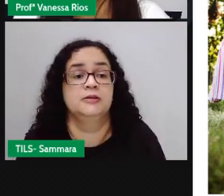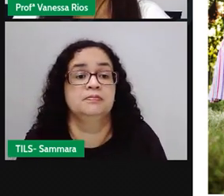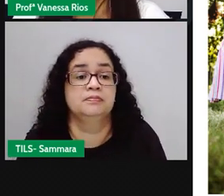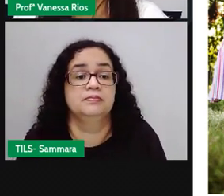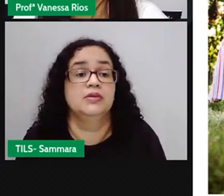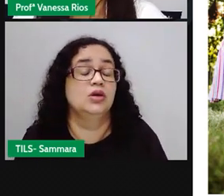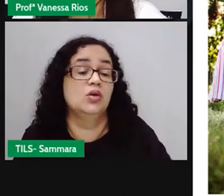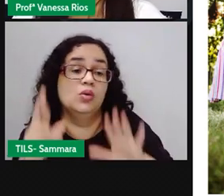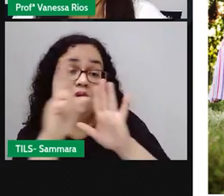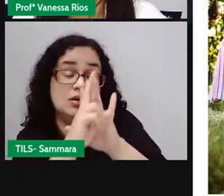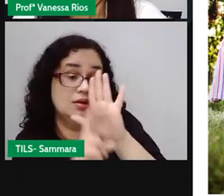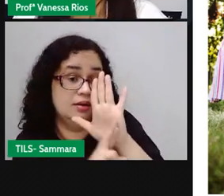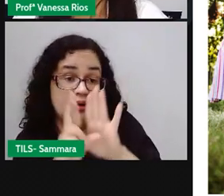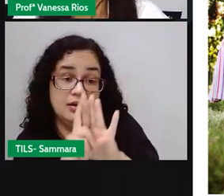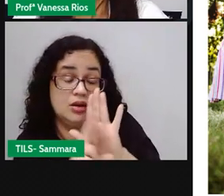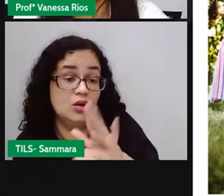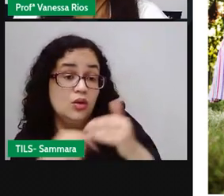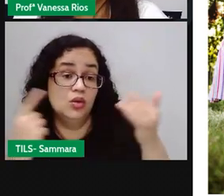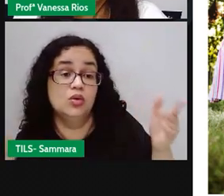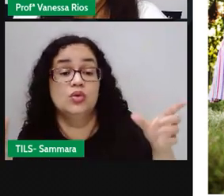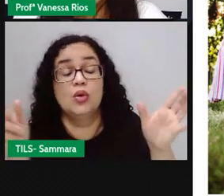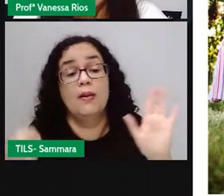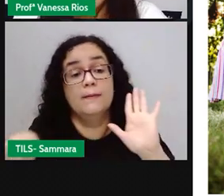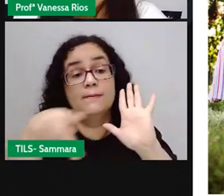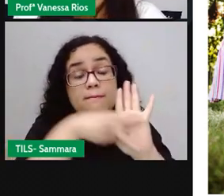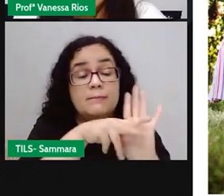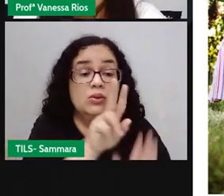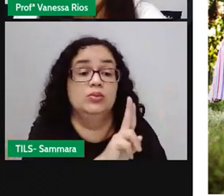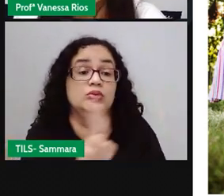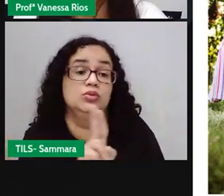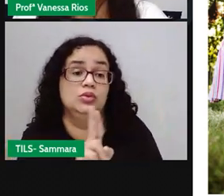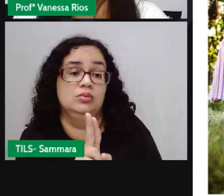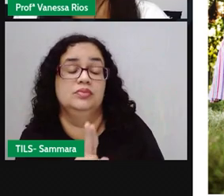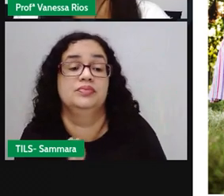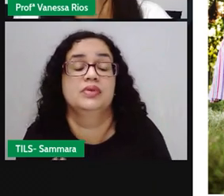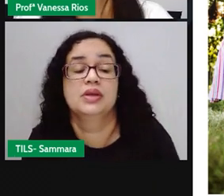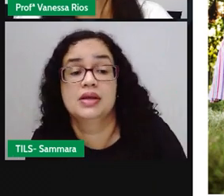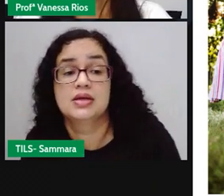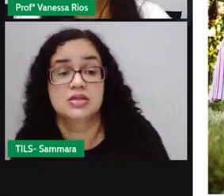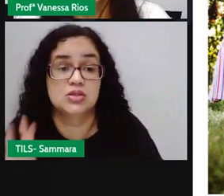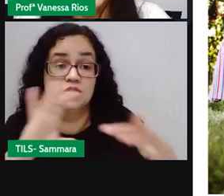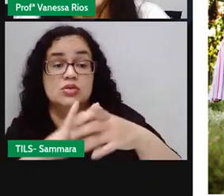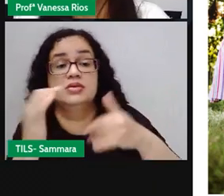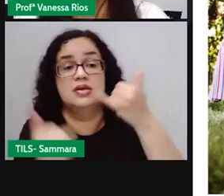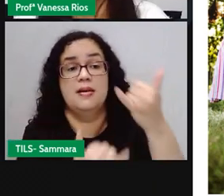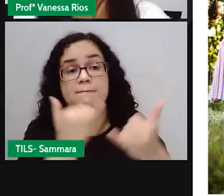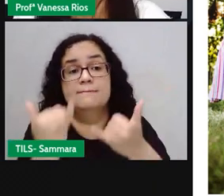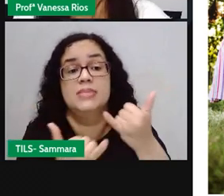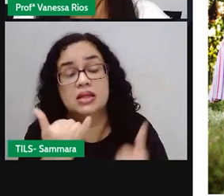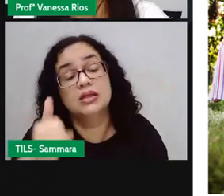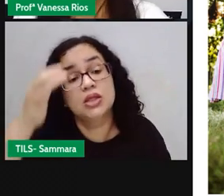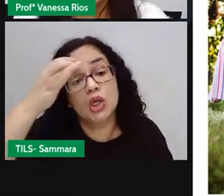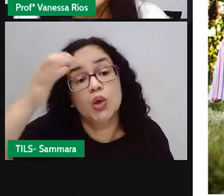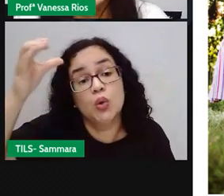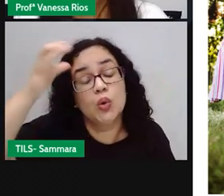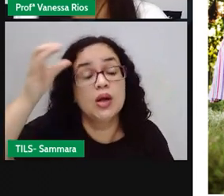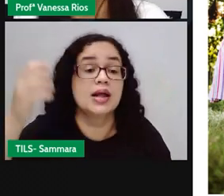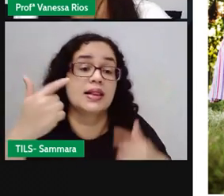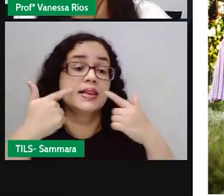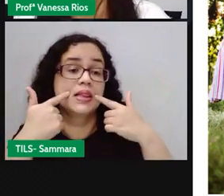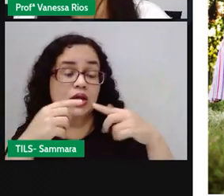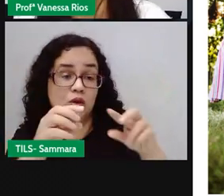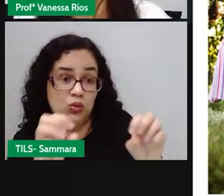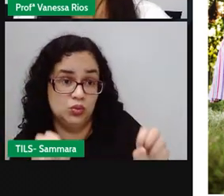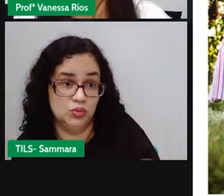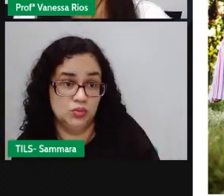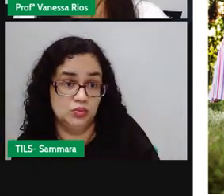nome. Porque estão aí associadas a essa brincadeira as questões culturais, né? Da linguagem,